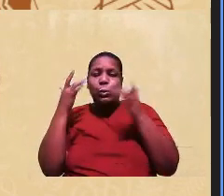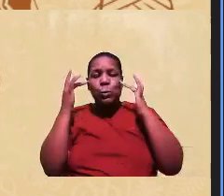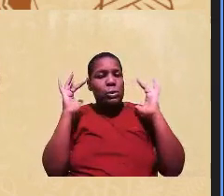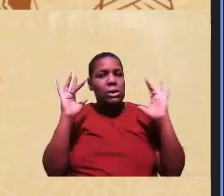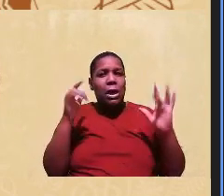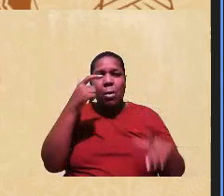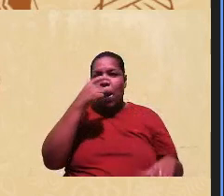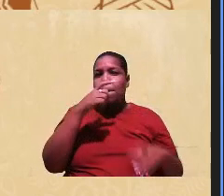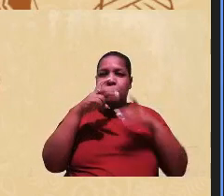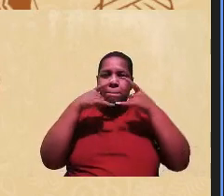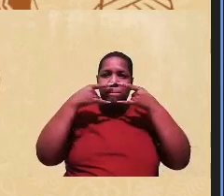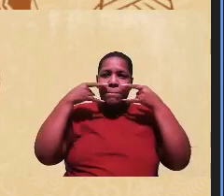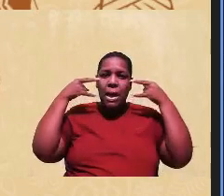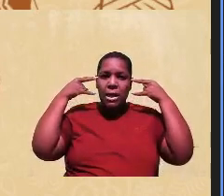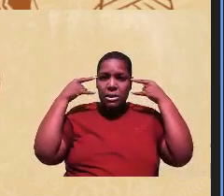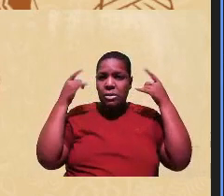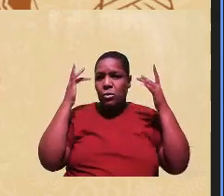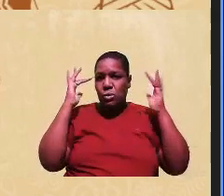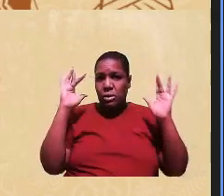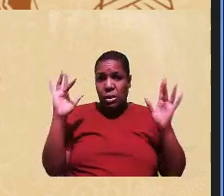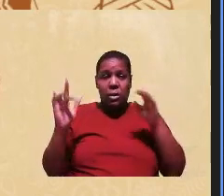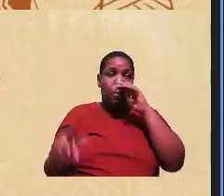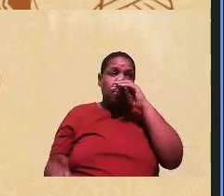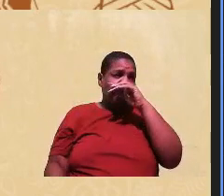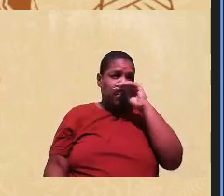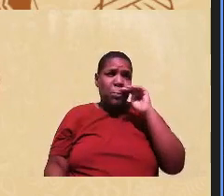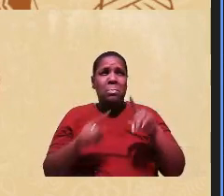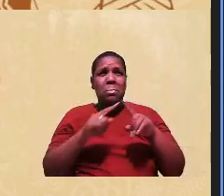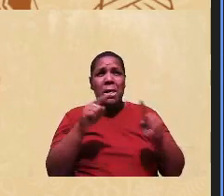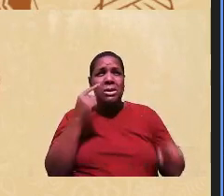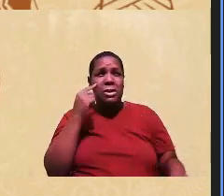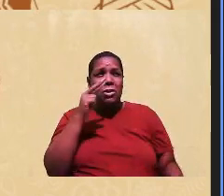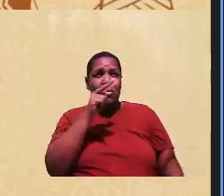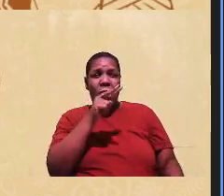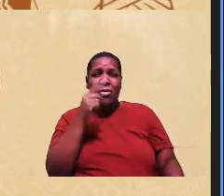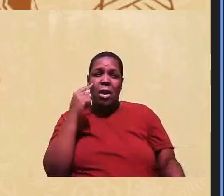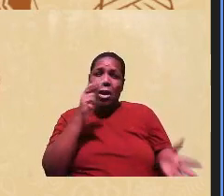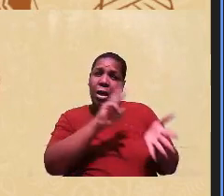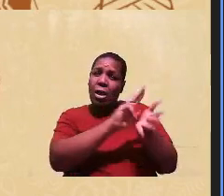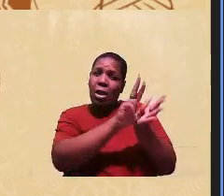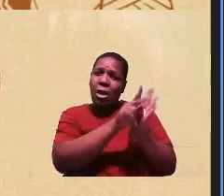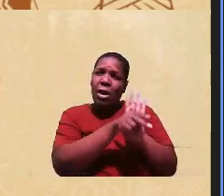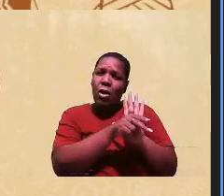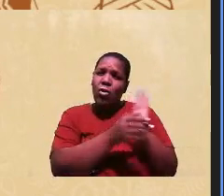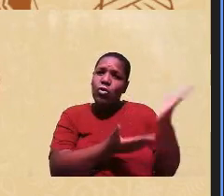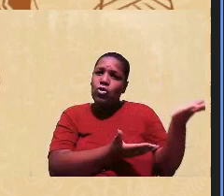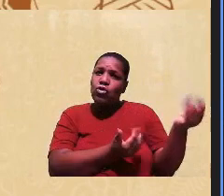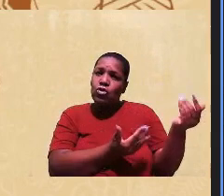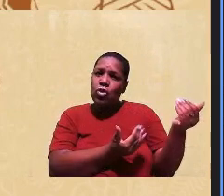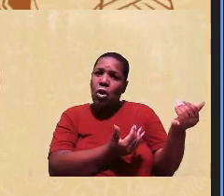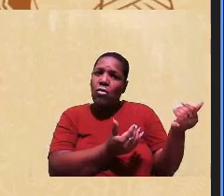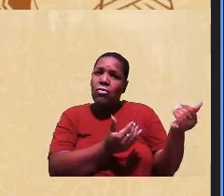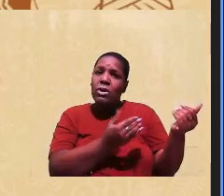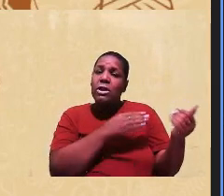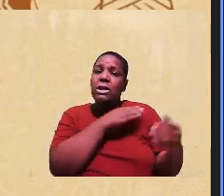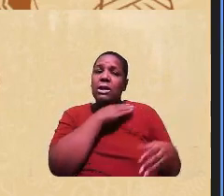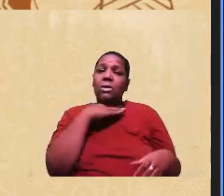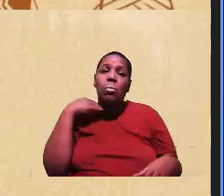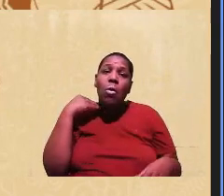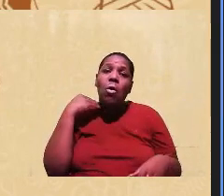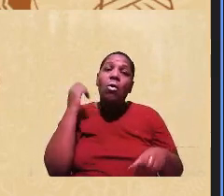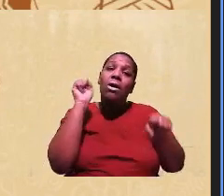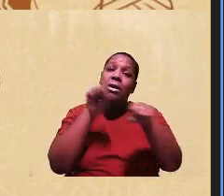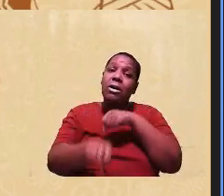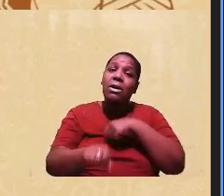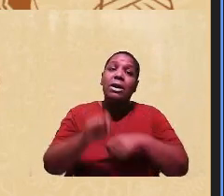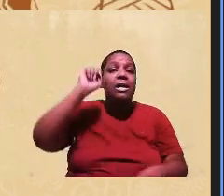máscara. Mas, se nós formos ver o rol, inclusive, dos jovens negros que são assassinados, os homens, que cor